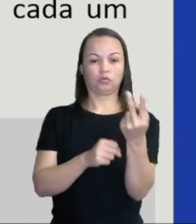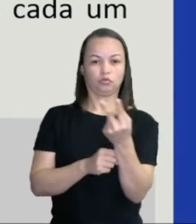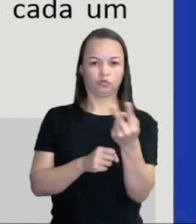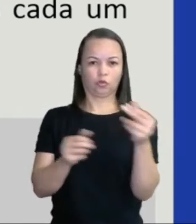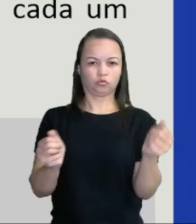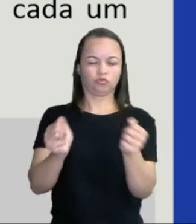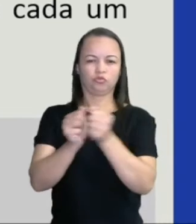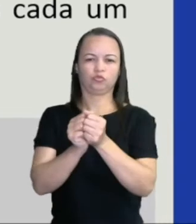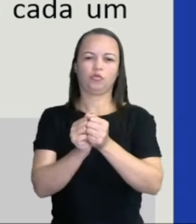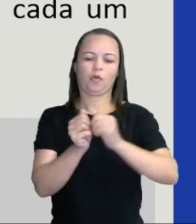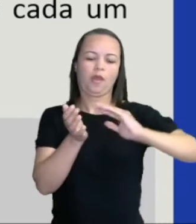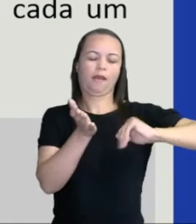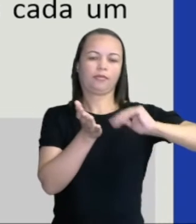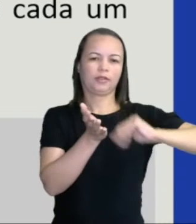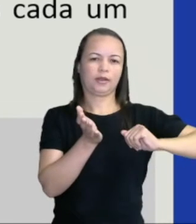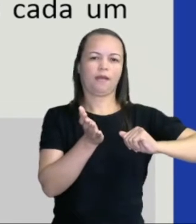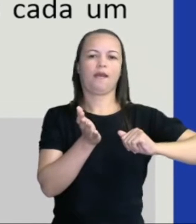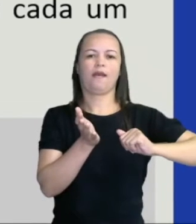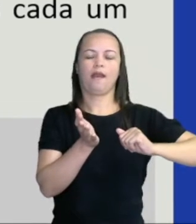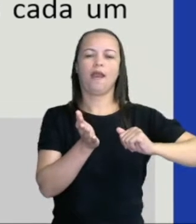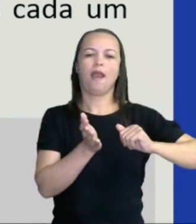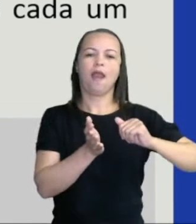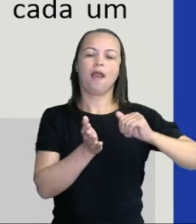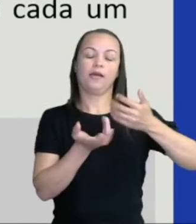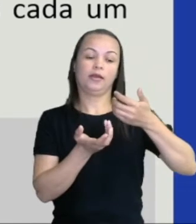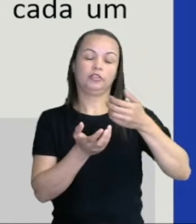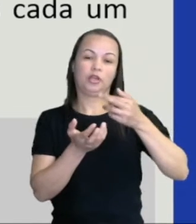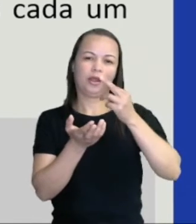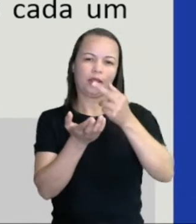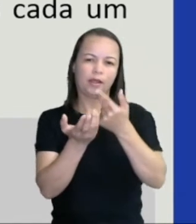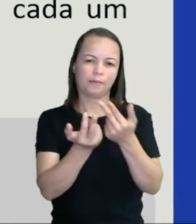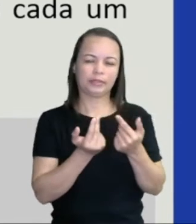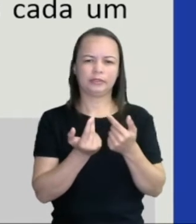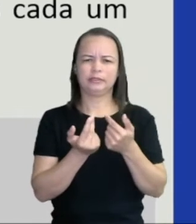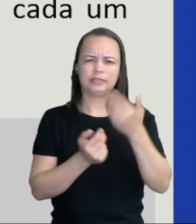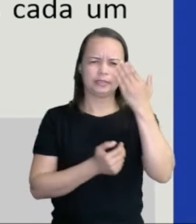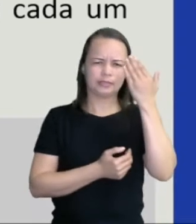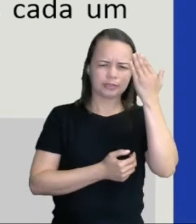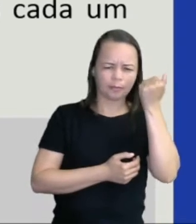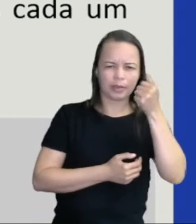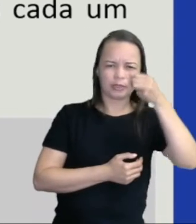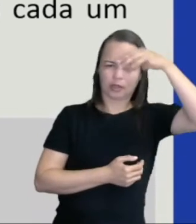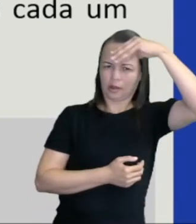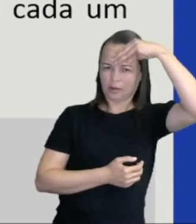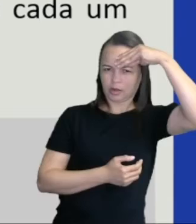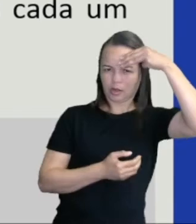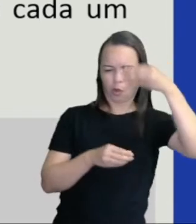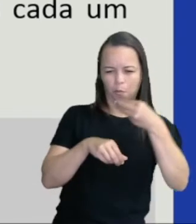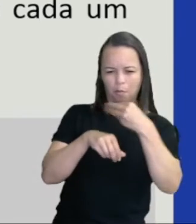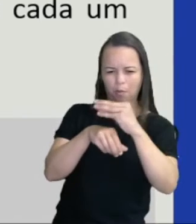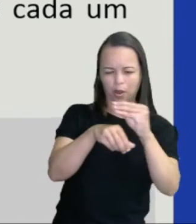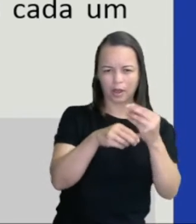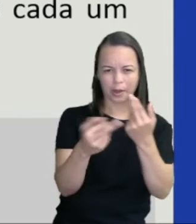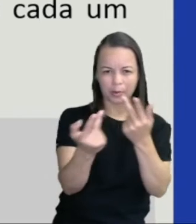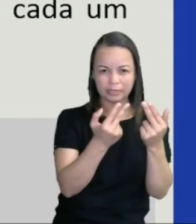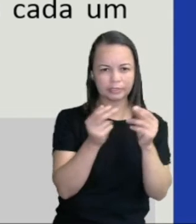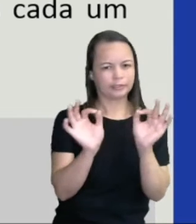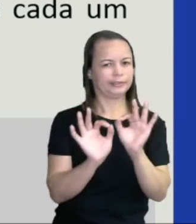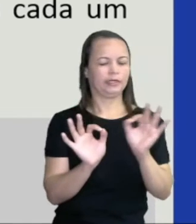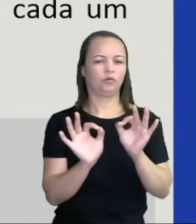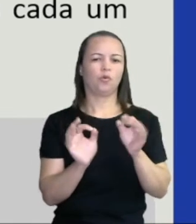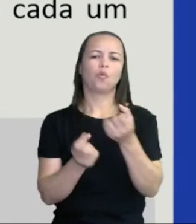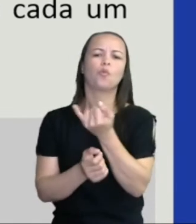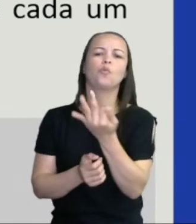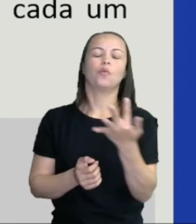essas repetidas. E sabendo que os afiliados não receberam nenhuma repetida, quantas figurinhas cada um